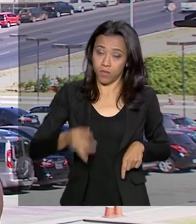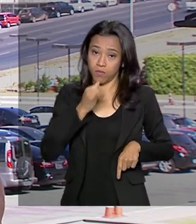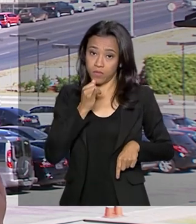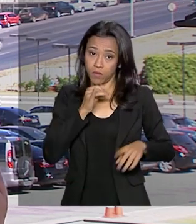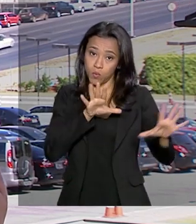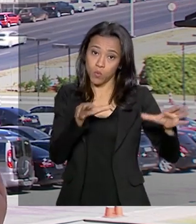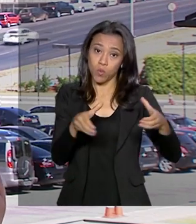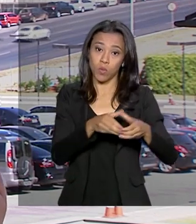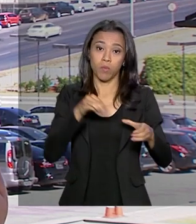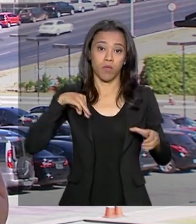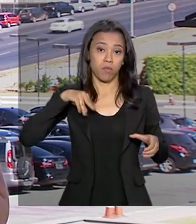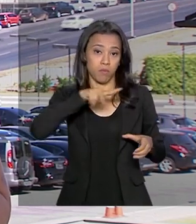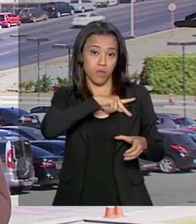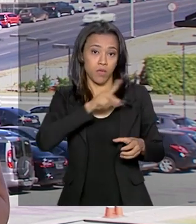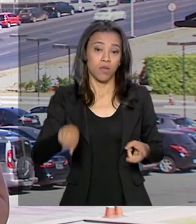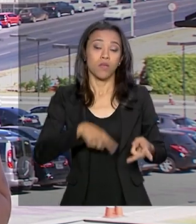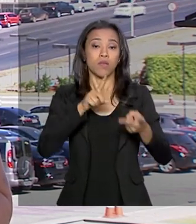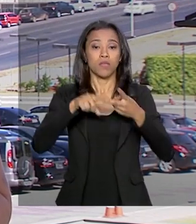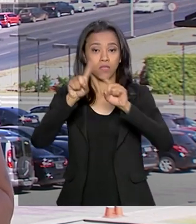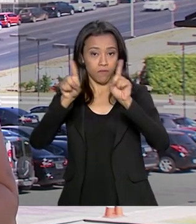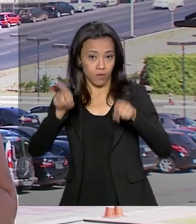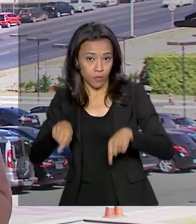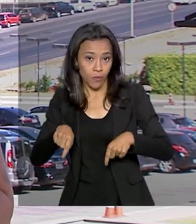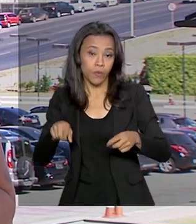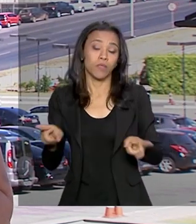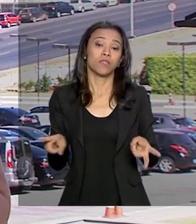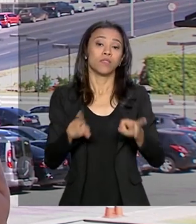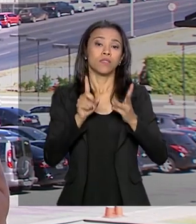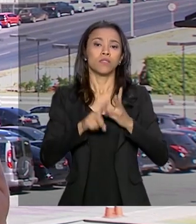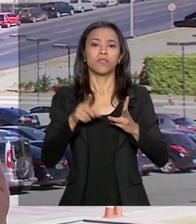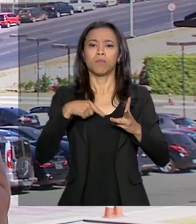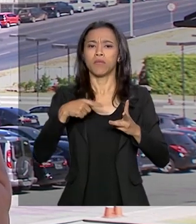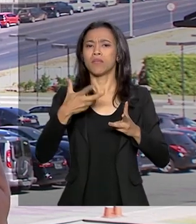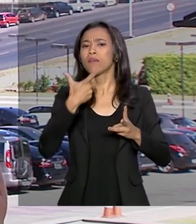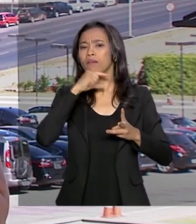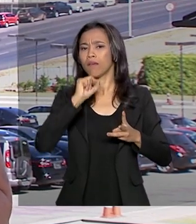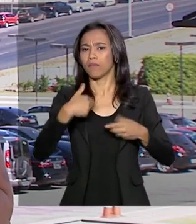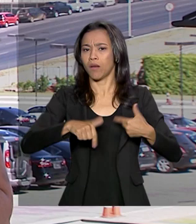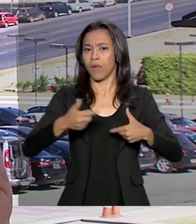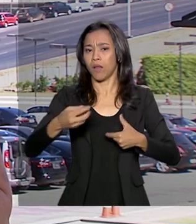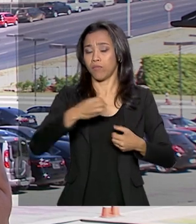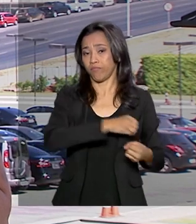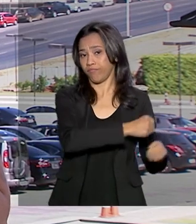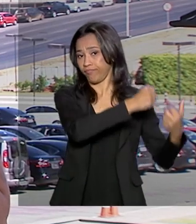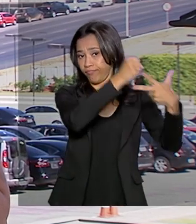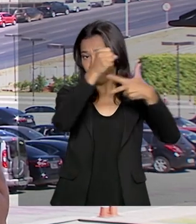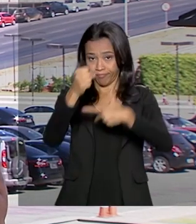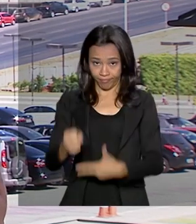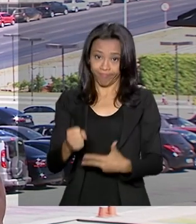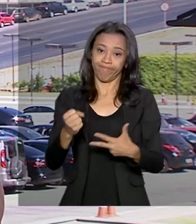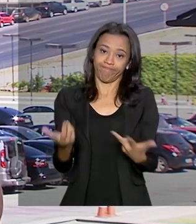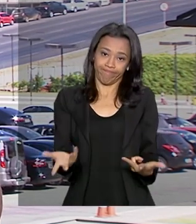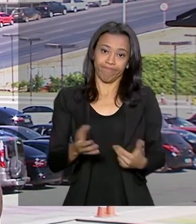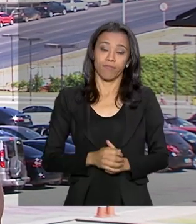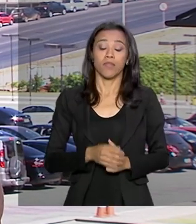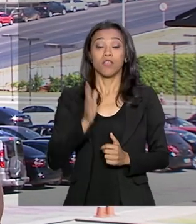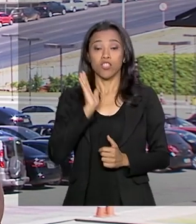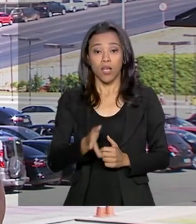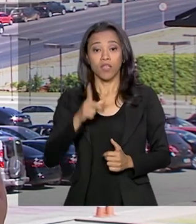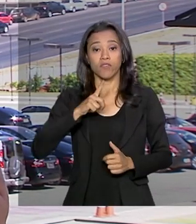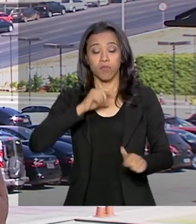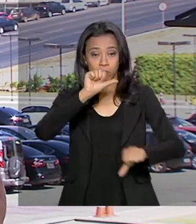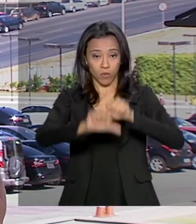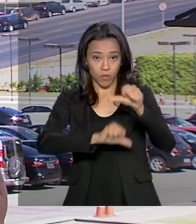Ministério Público, também servidores e integrantes dos três poderes. Reforma da Previdência, nós tivemos novidade no Senado. A